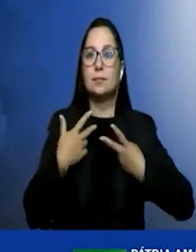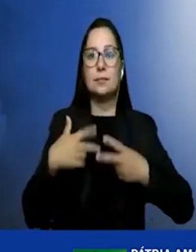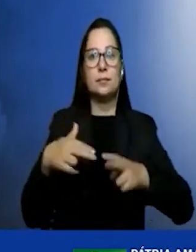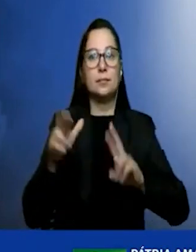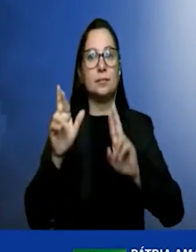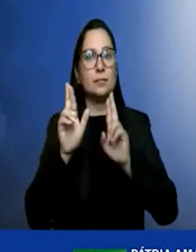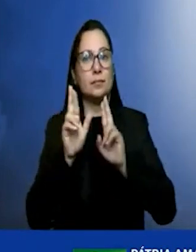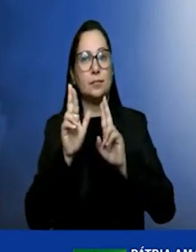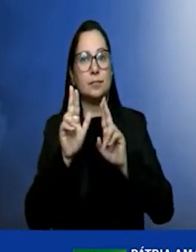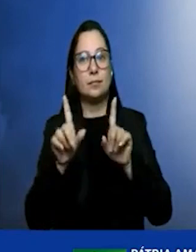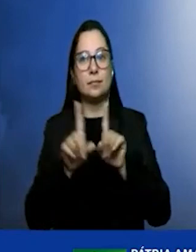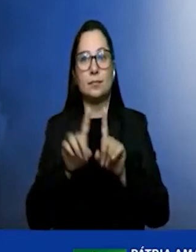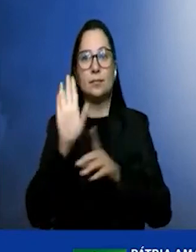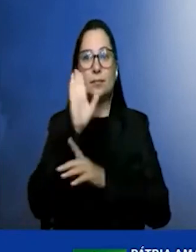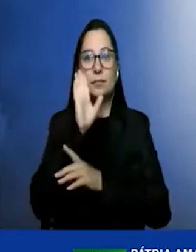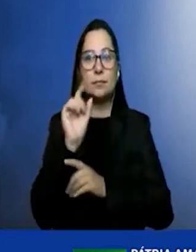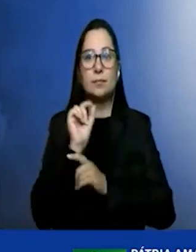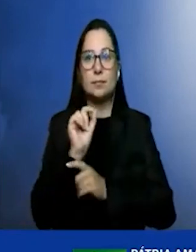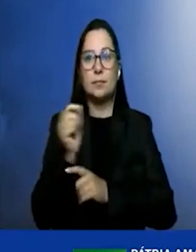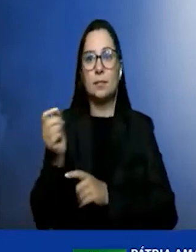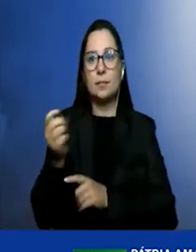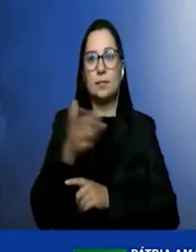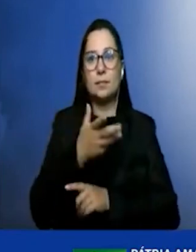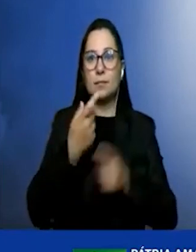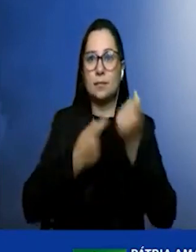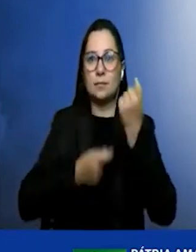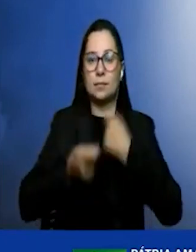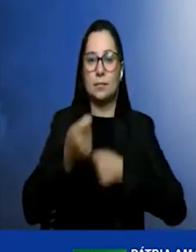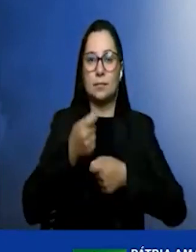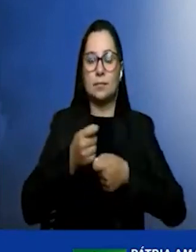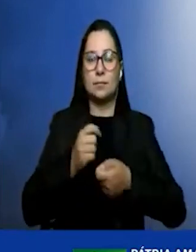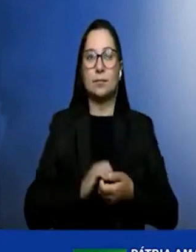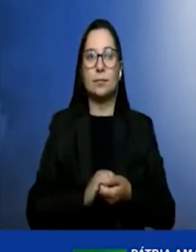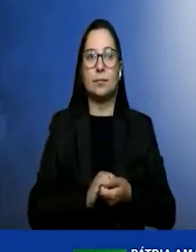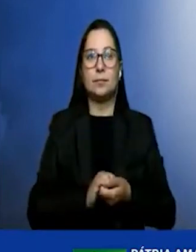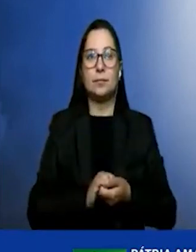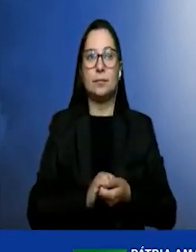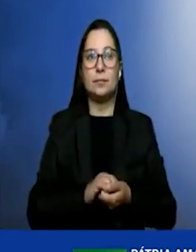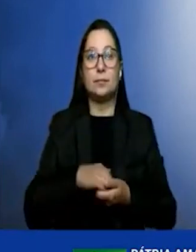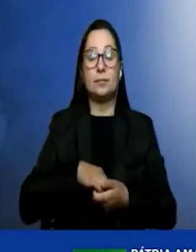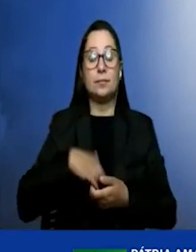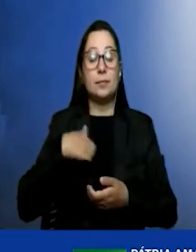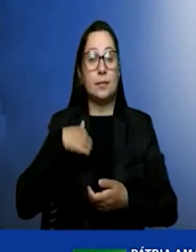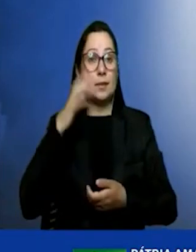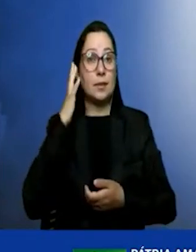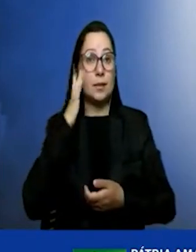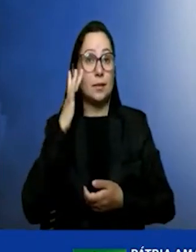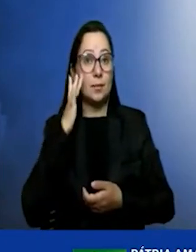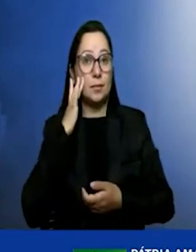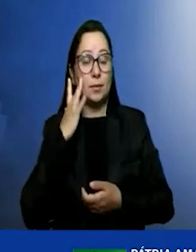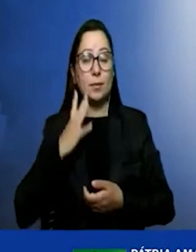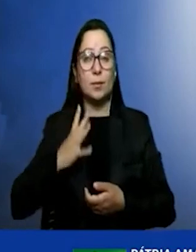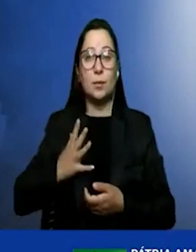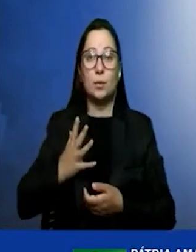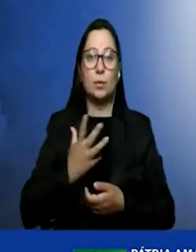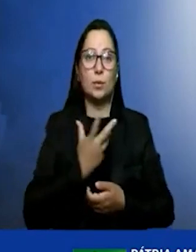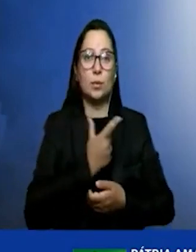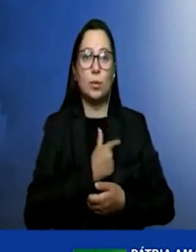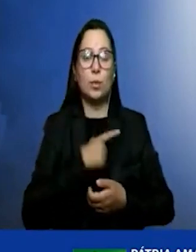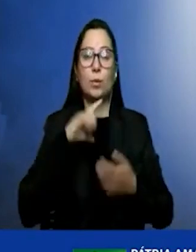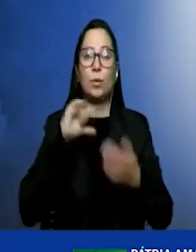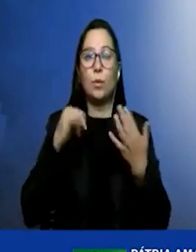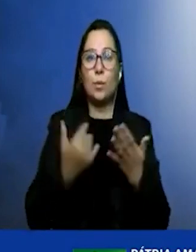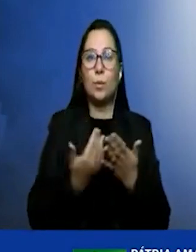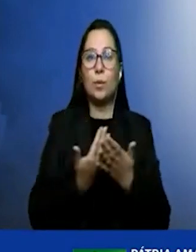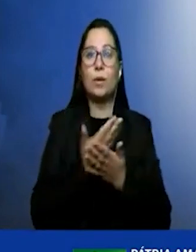principalmente, novos negócios. Eu imagino que todos têm aqui, até tendo a oportunidade de conversar com o nosso